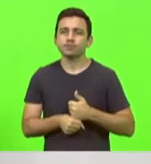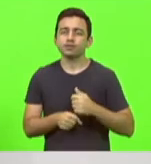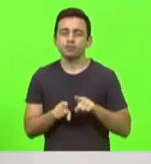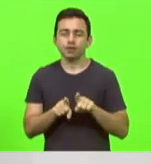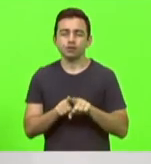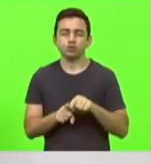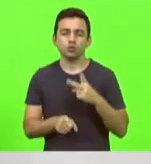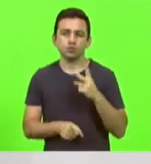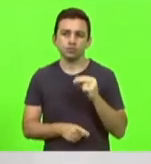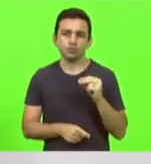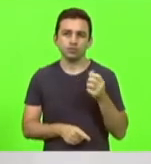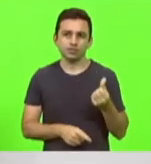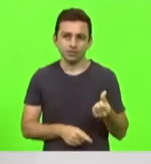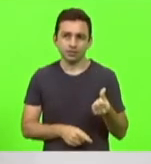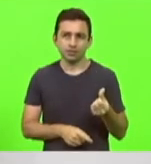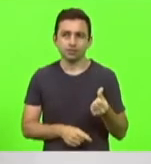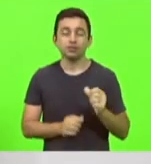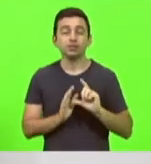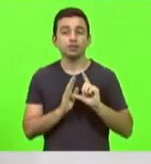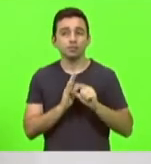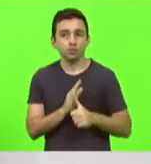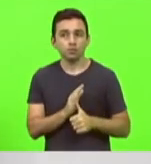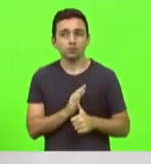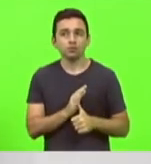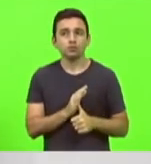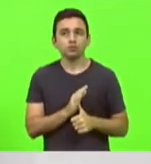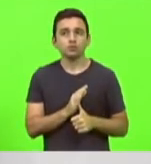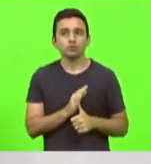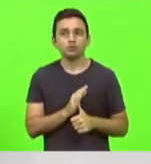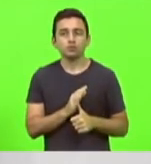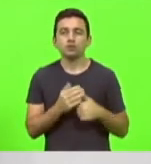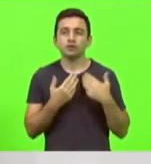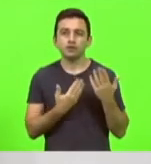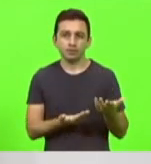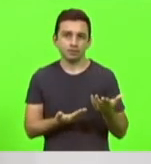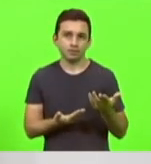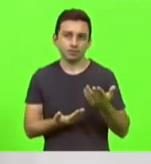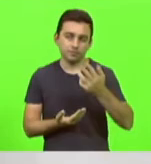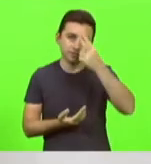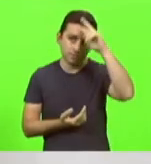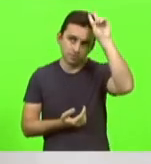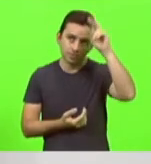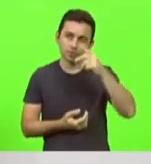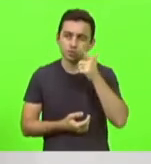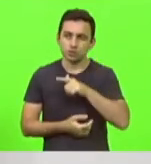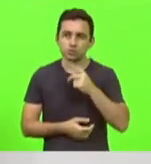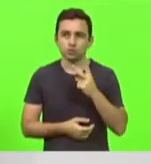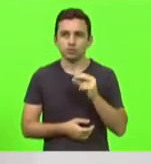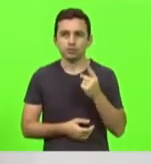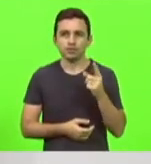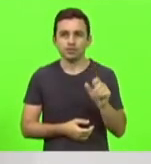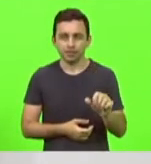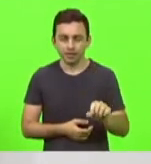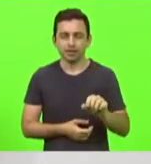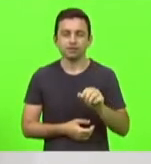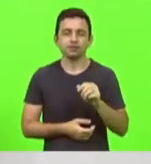e depois assumimos, deputado Vicente Caropreus, 2010, 2014,